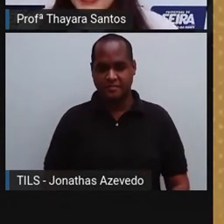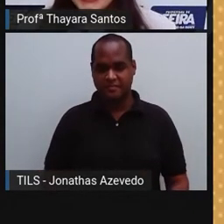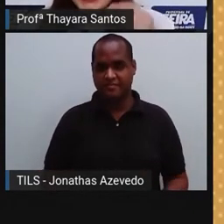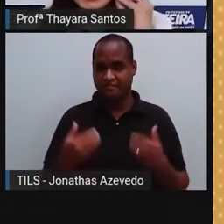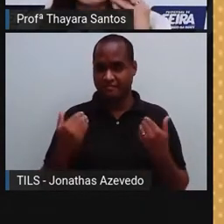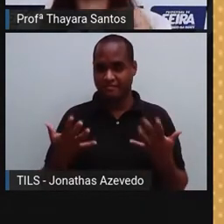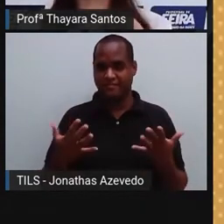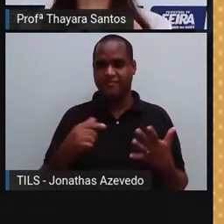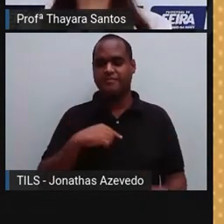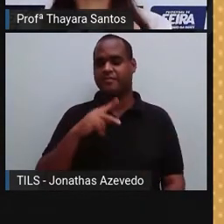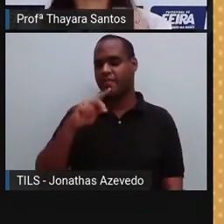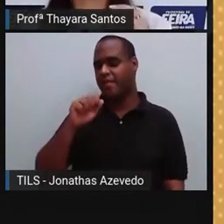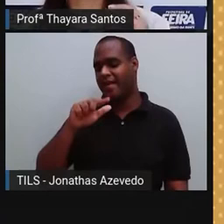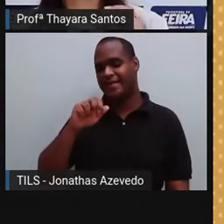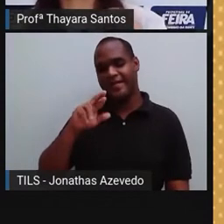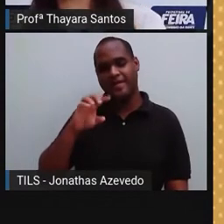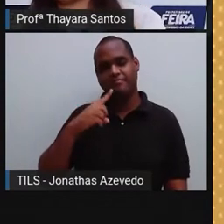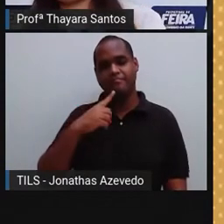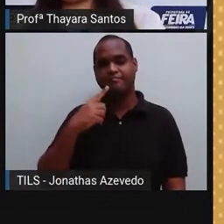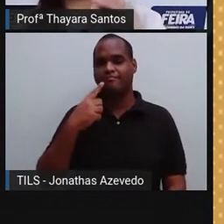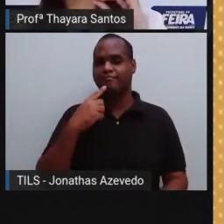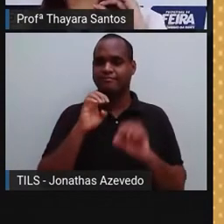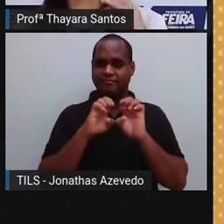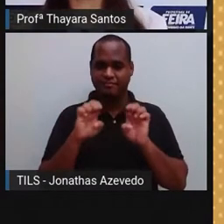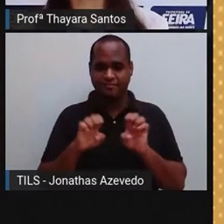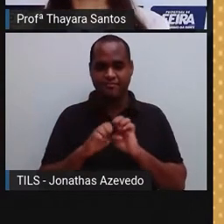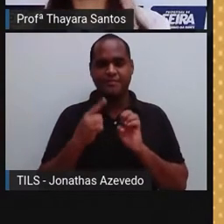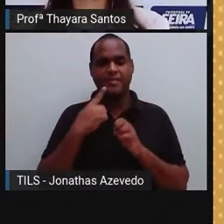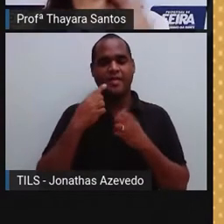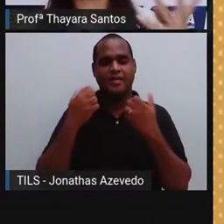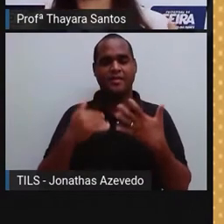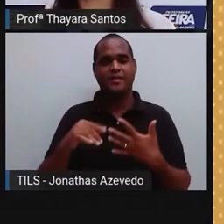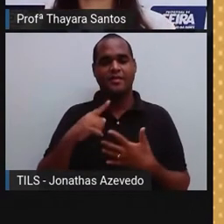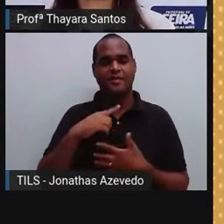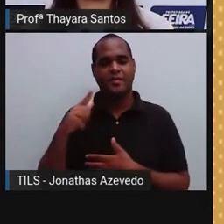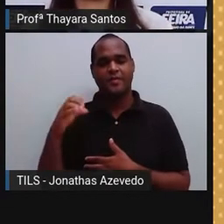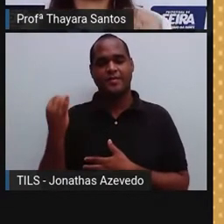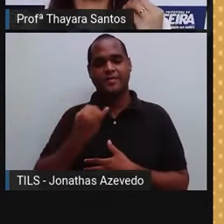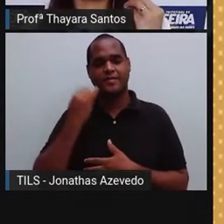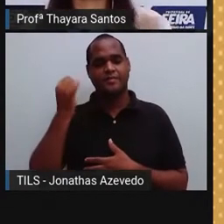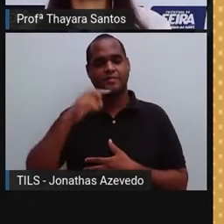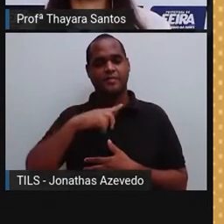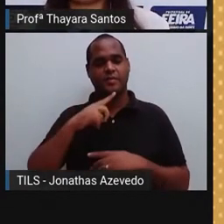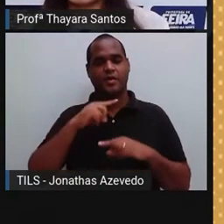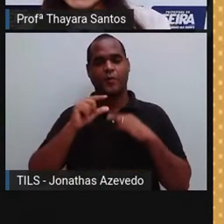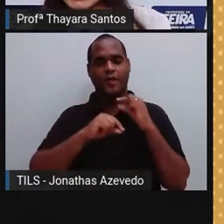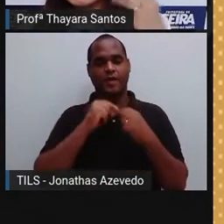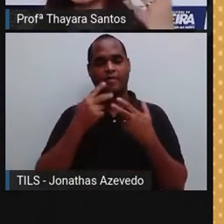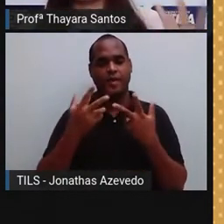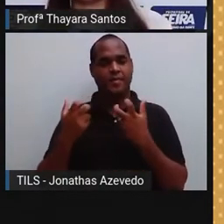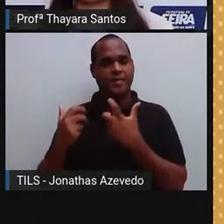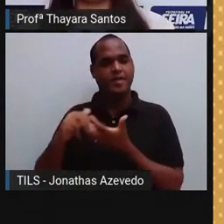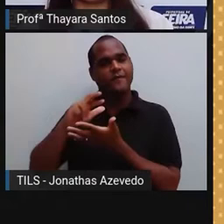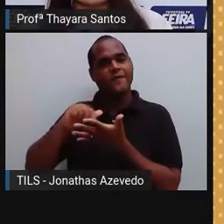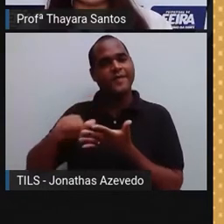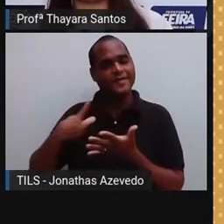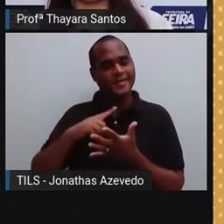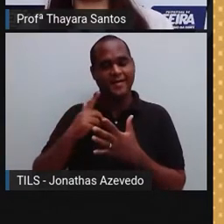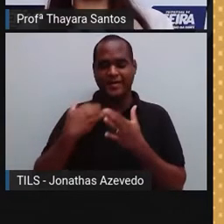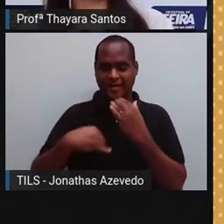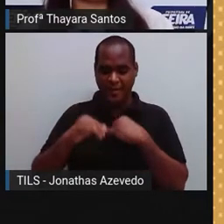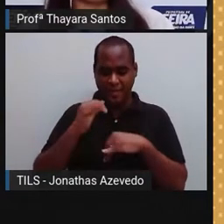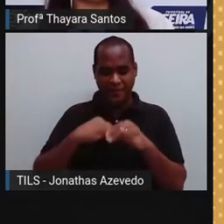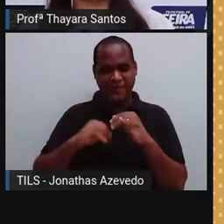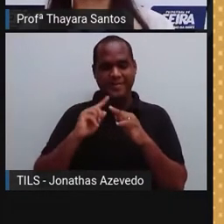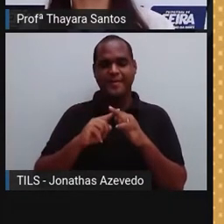Então, a estrutura do nosso paladar, que é a maior responsável por perceber esse estímulo químico,